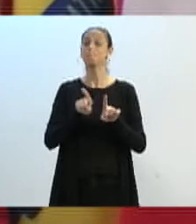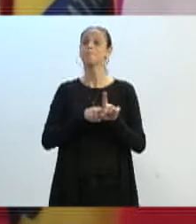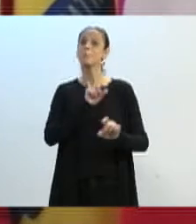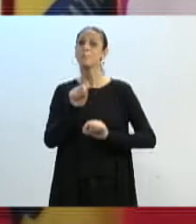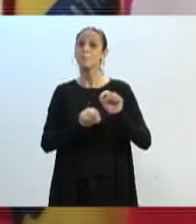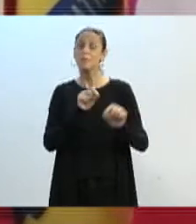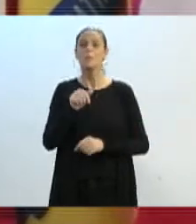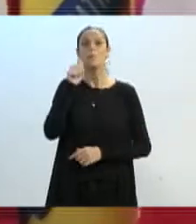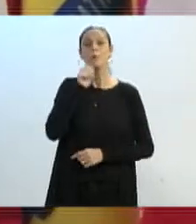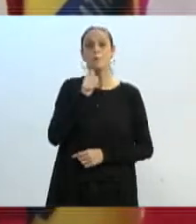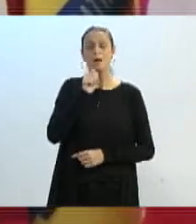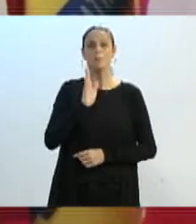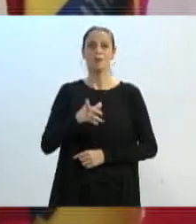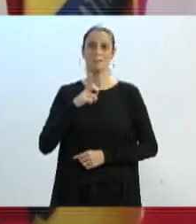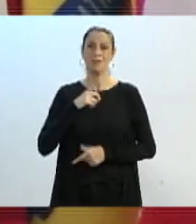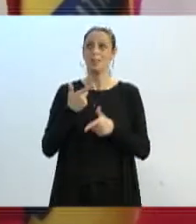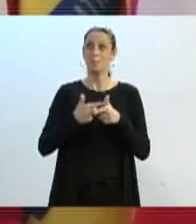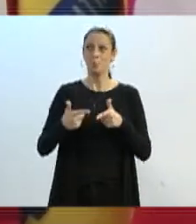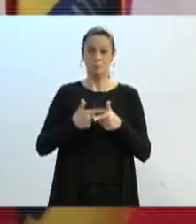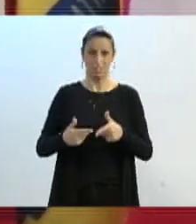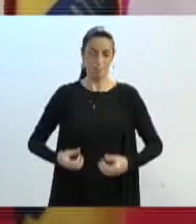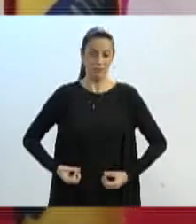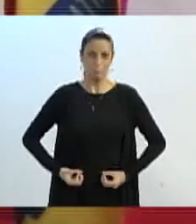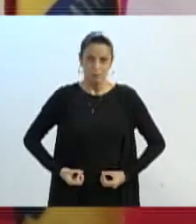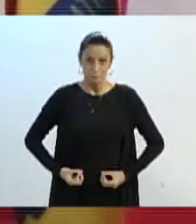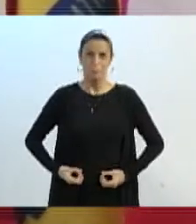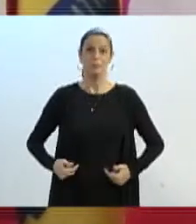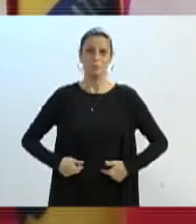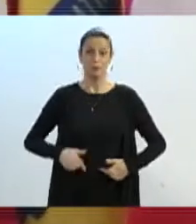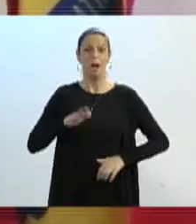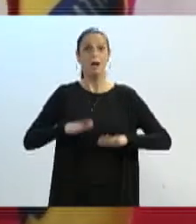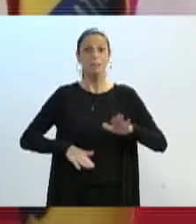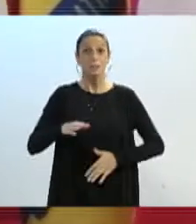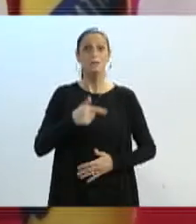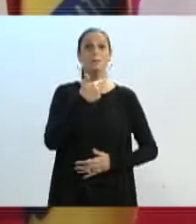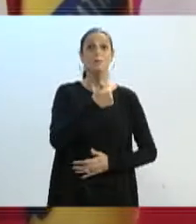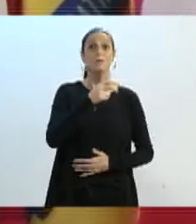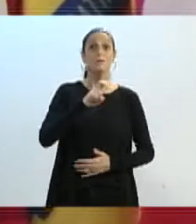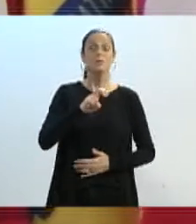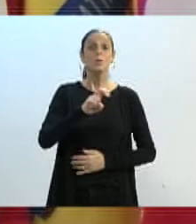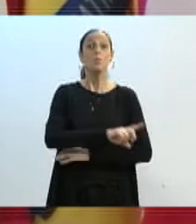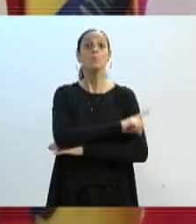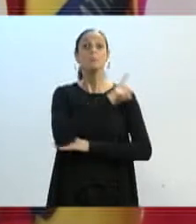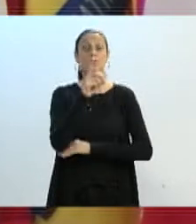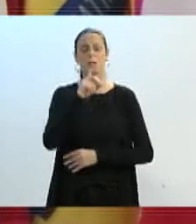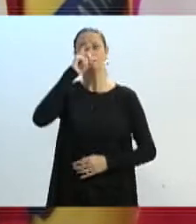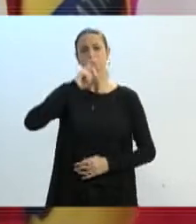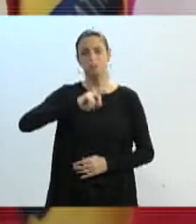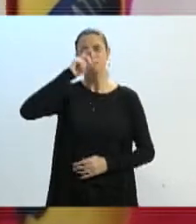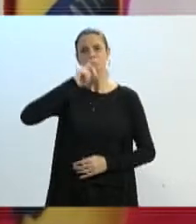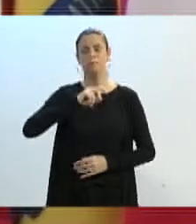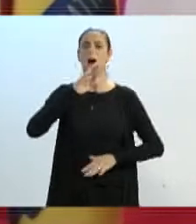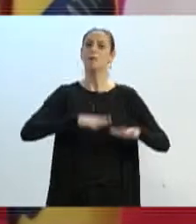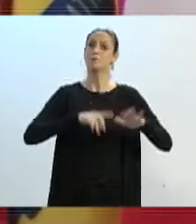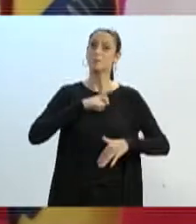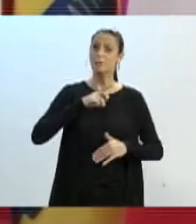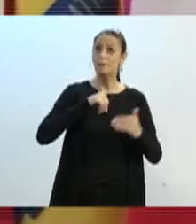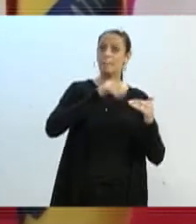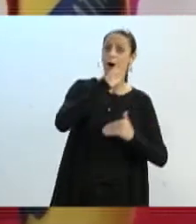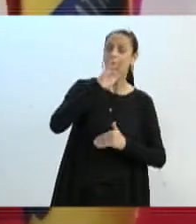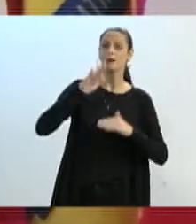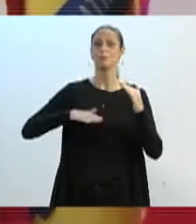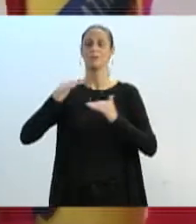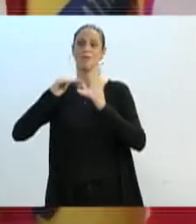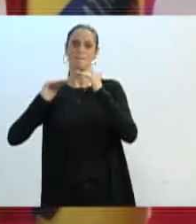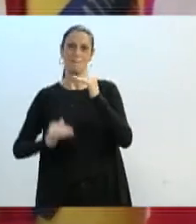endometriose e chegam a menstruar 25 dias por mês. Mulheres que menstruam mais, mulheres que menstruam menos.